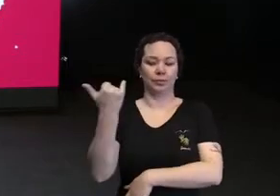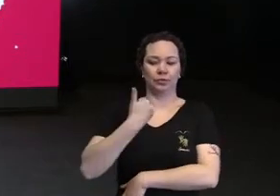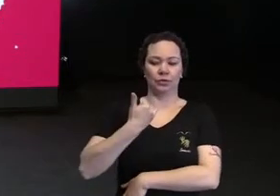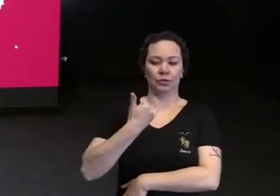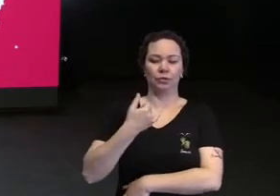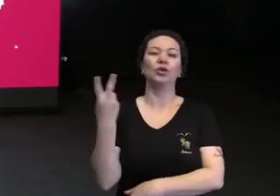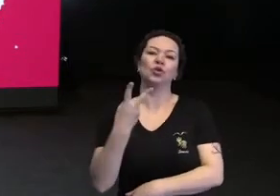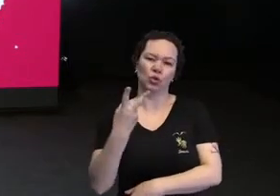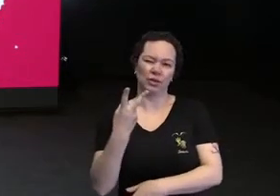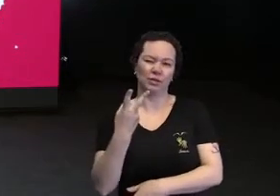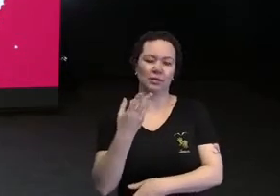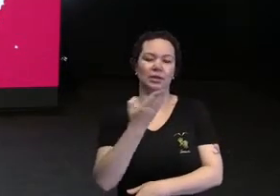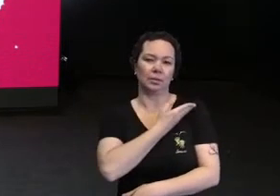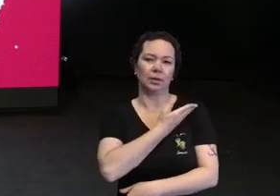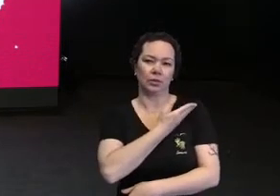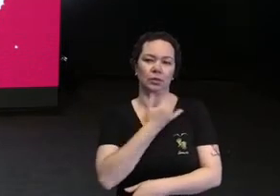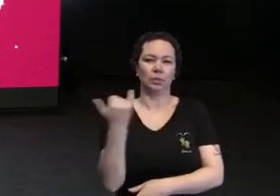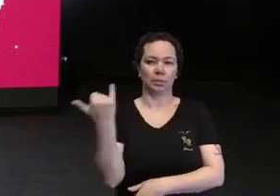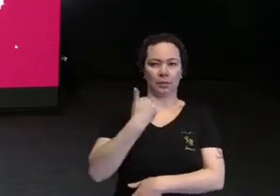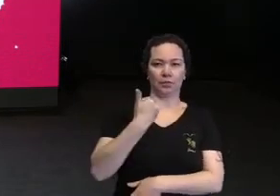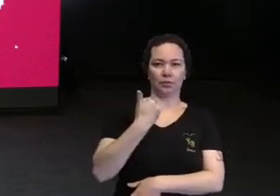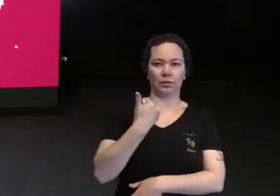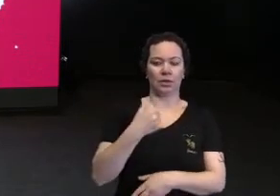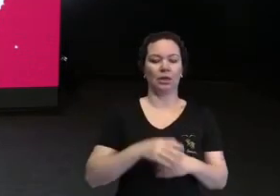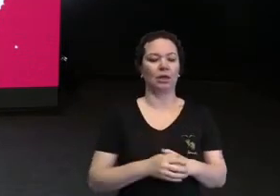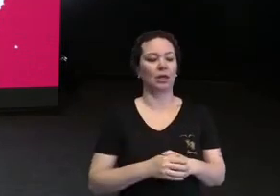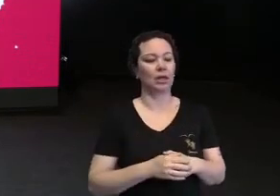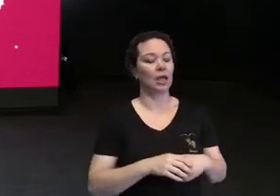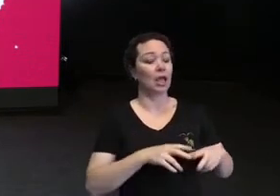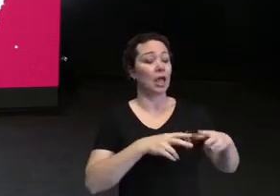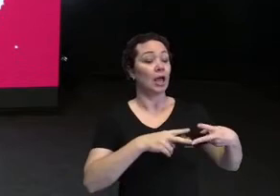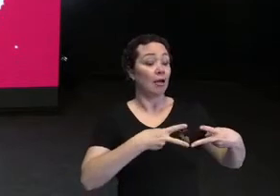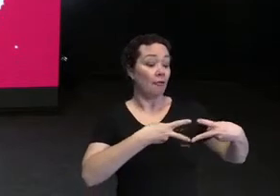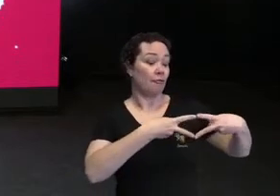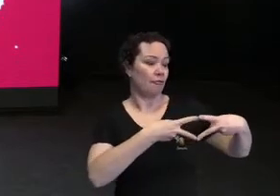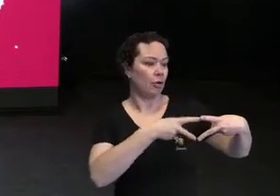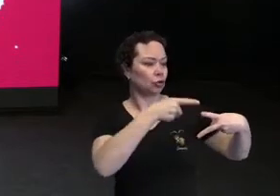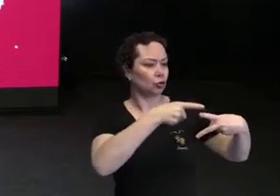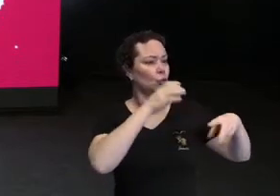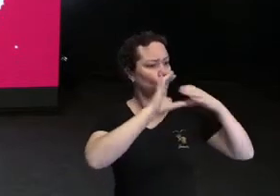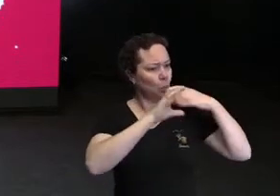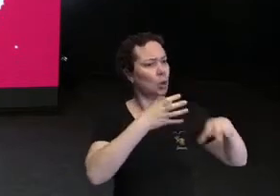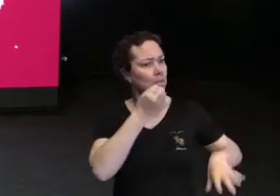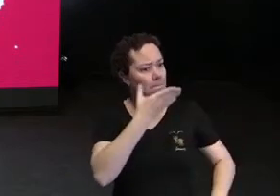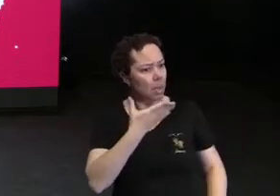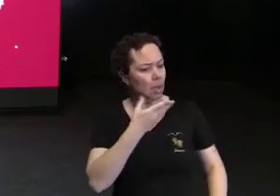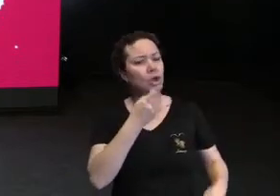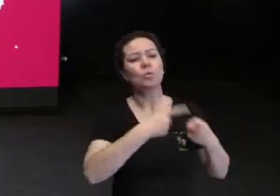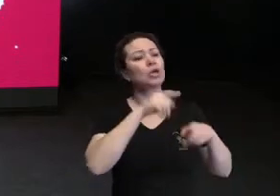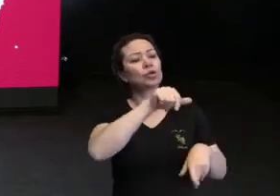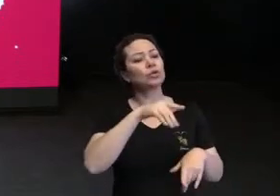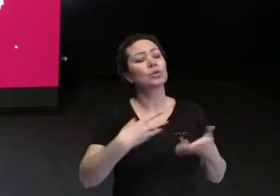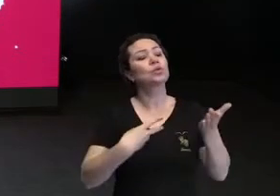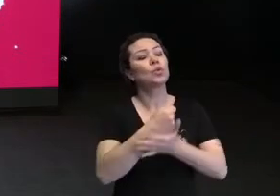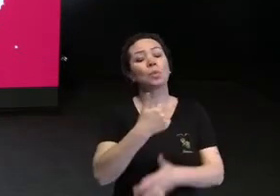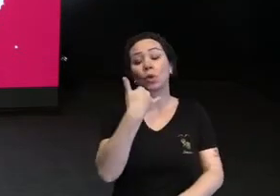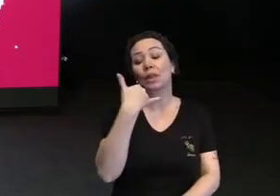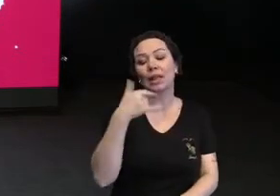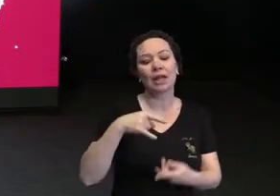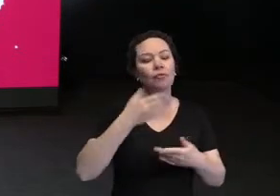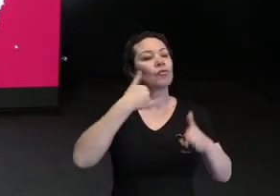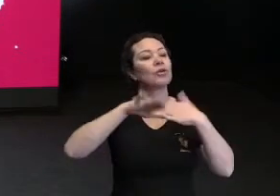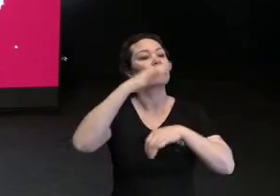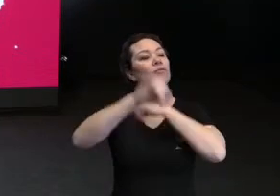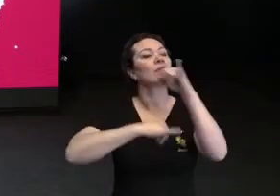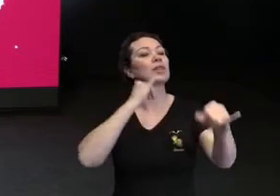cara, dois amigos, na verdade, falaram assim para mim, Walter, você se comunica muito bem. Tem o boom da internet, por você não compra um celular e vai para a